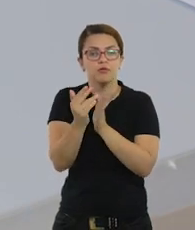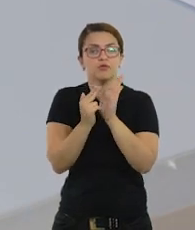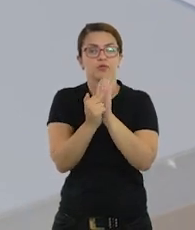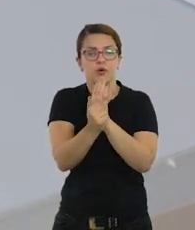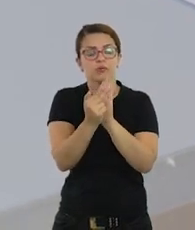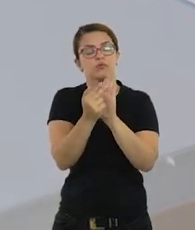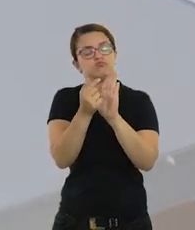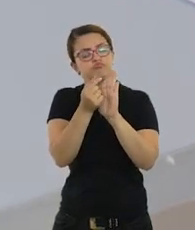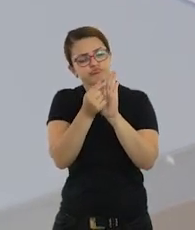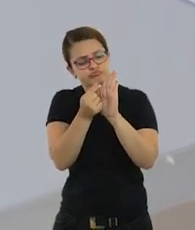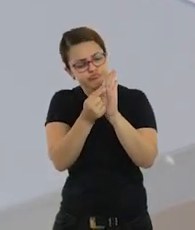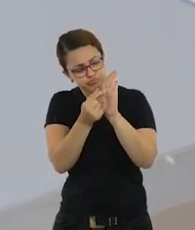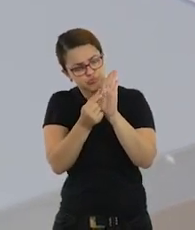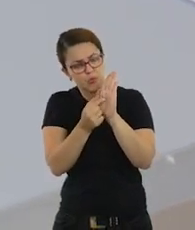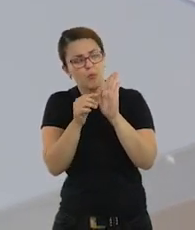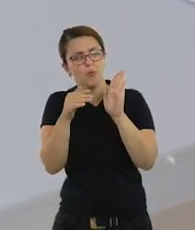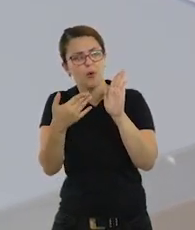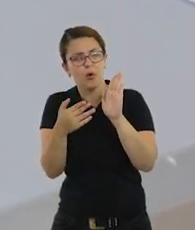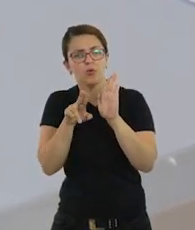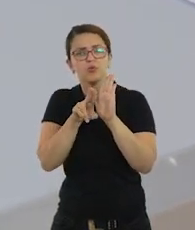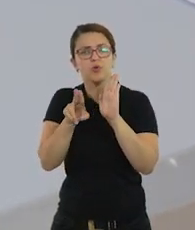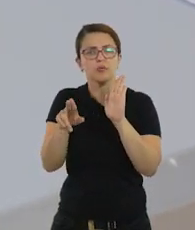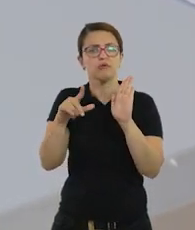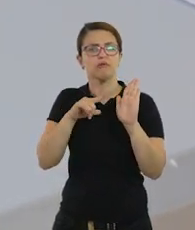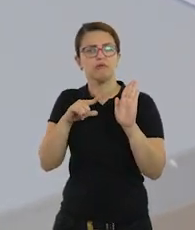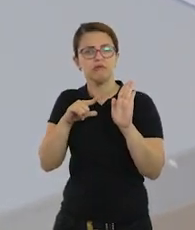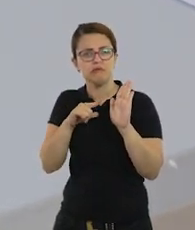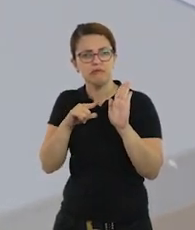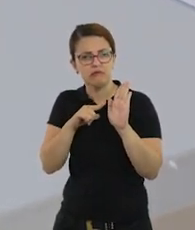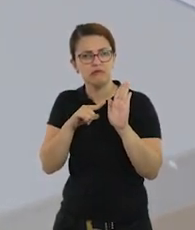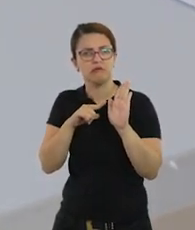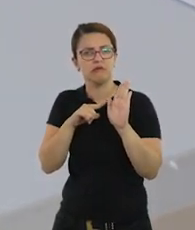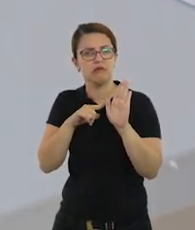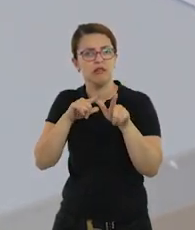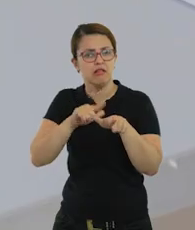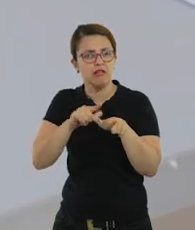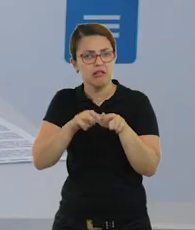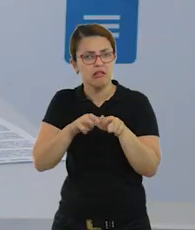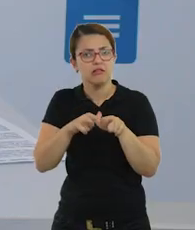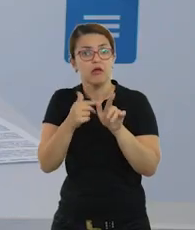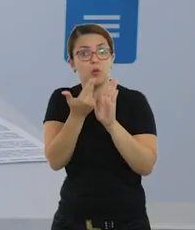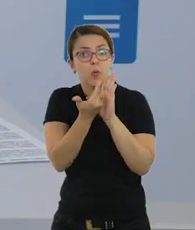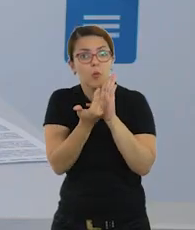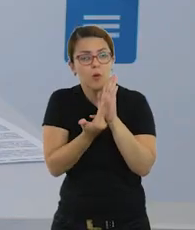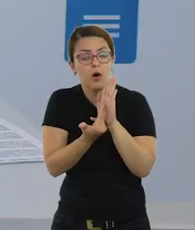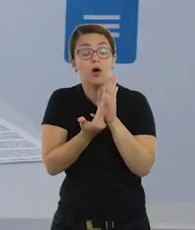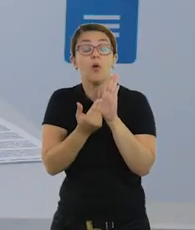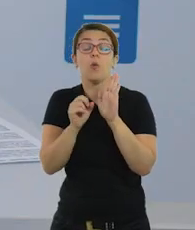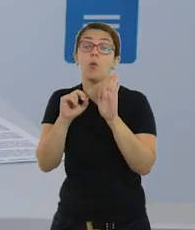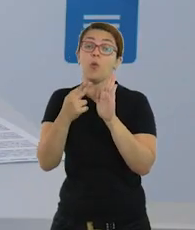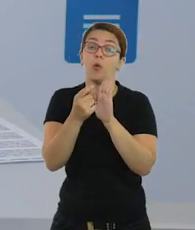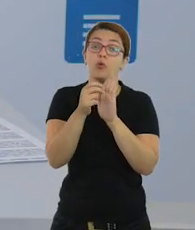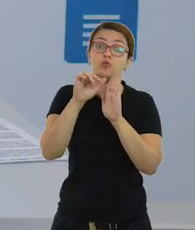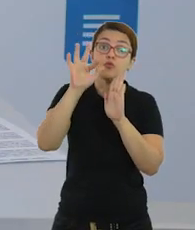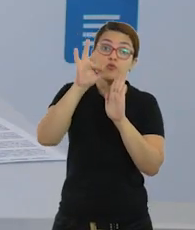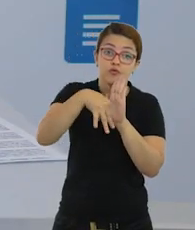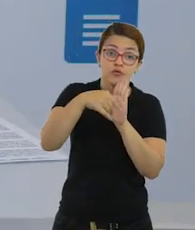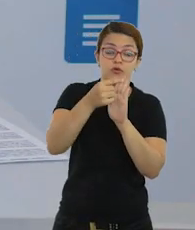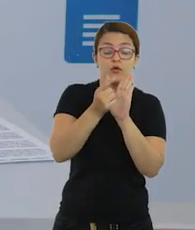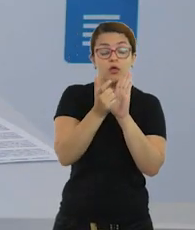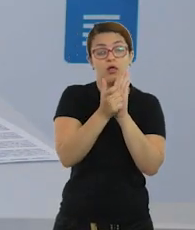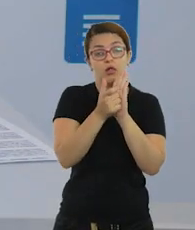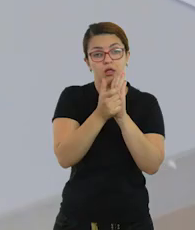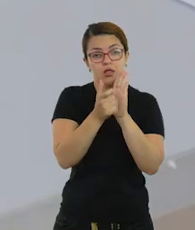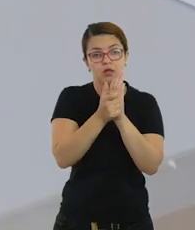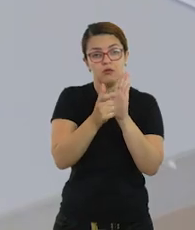se existem nomes que começam com a mesma letra, ou se tem nomes que terminam com a mesma